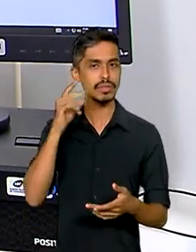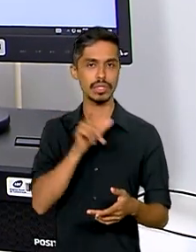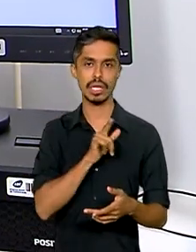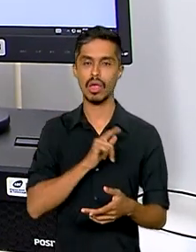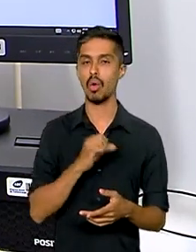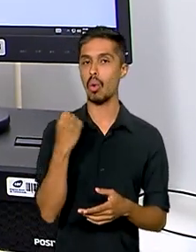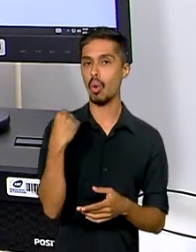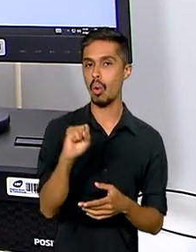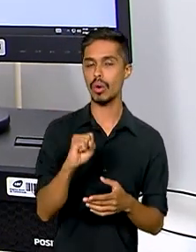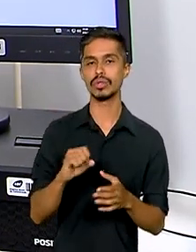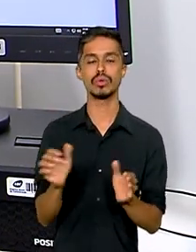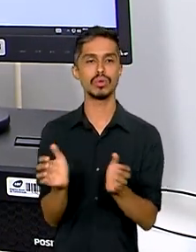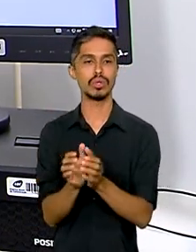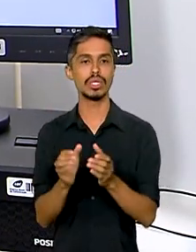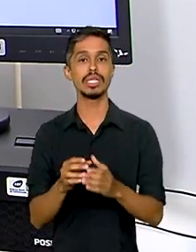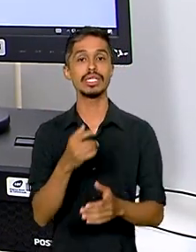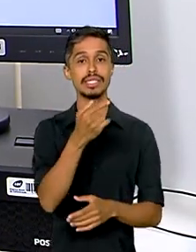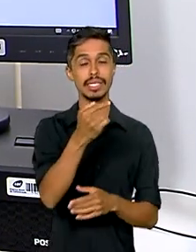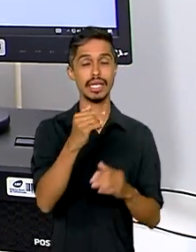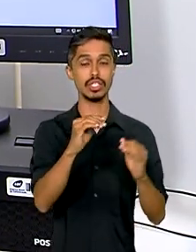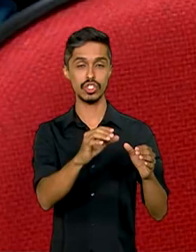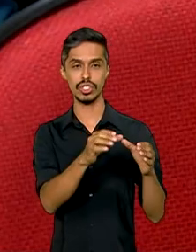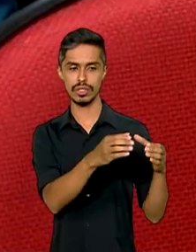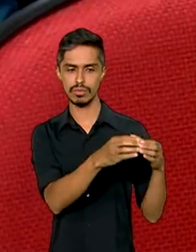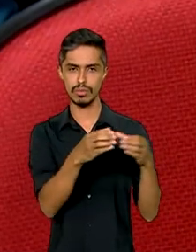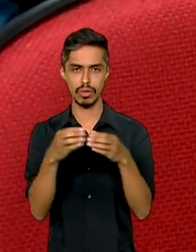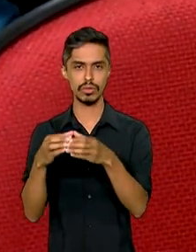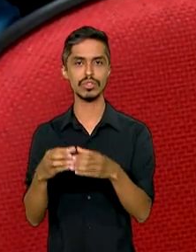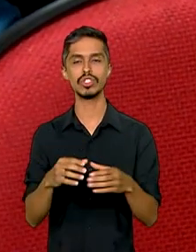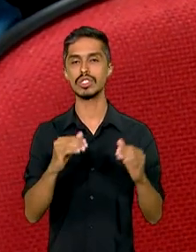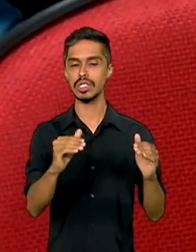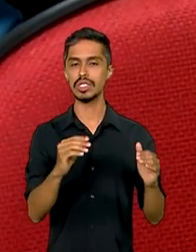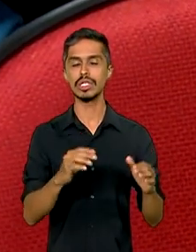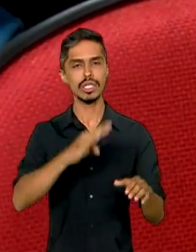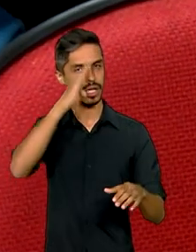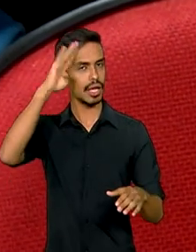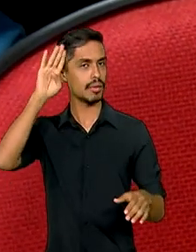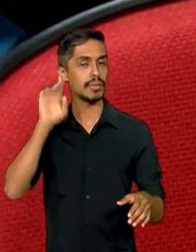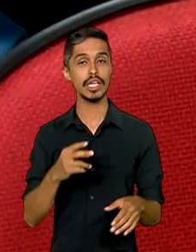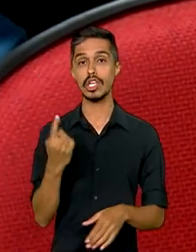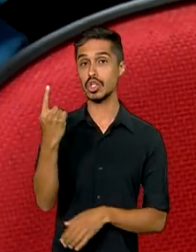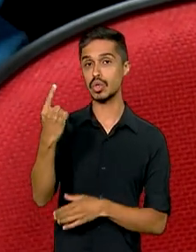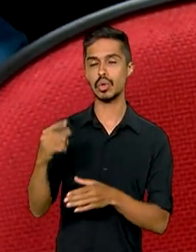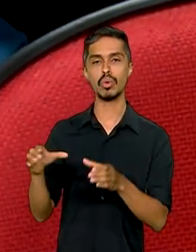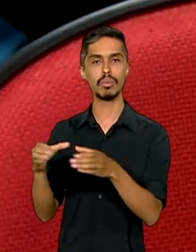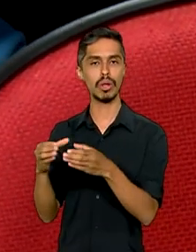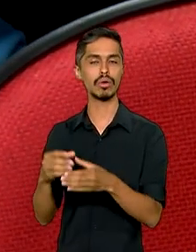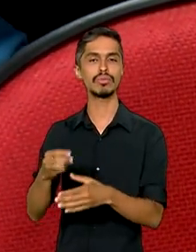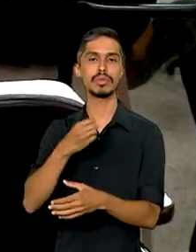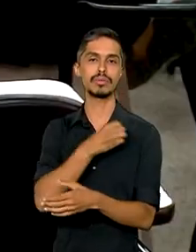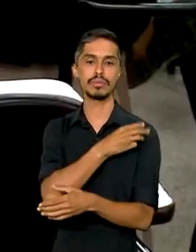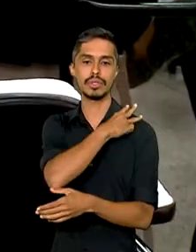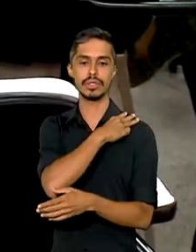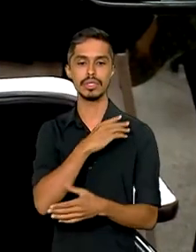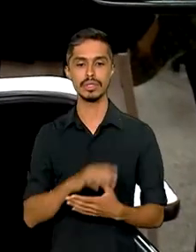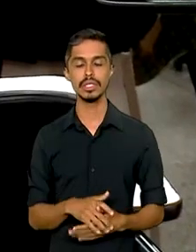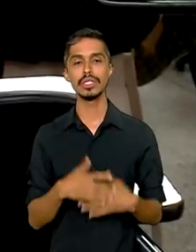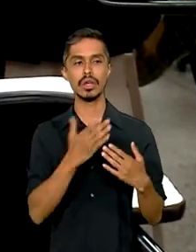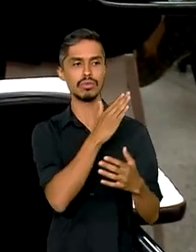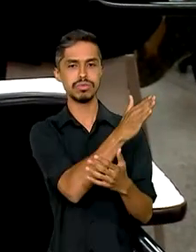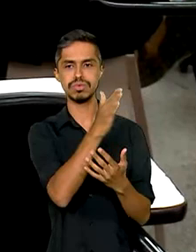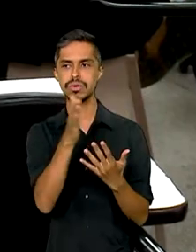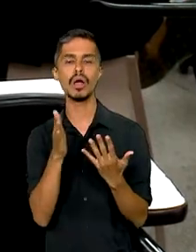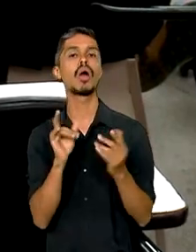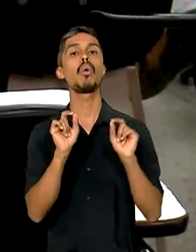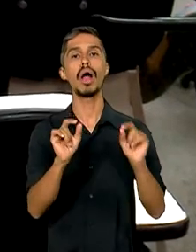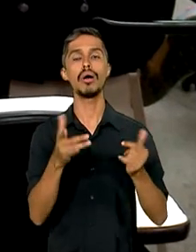blocos, sendo 7 de nível superior e 1 de nível médio. O bloco temático é a porta de entrada para os cargos em disputa. E assim,